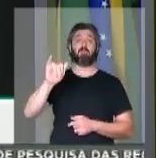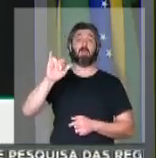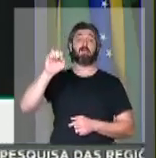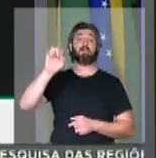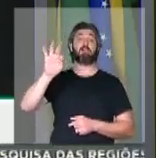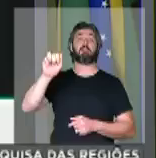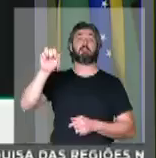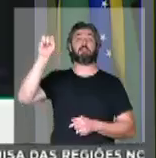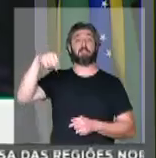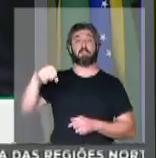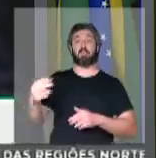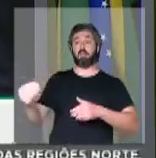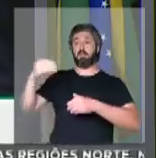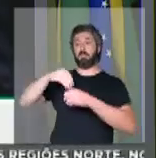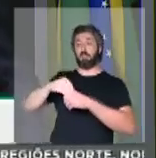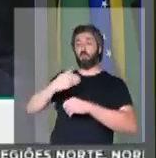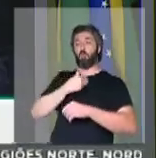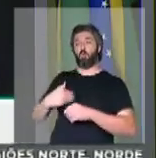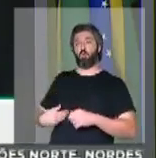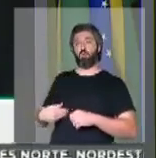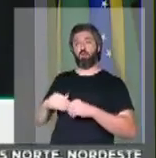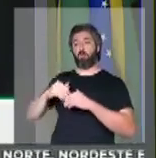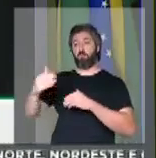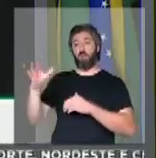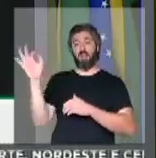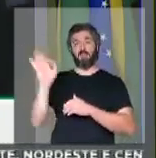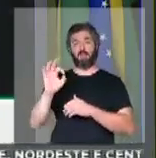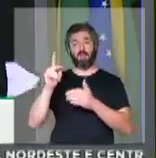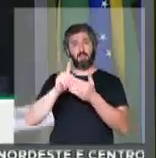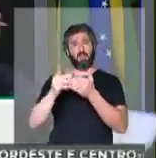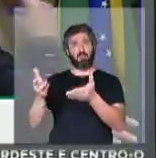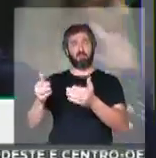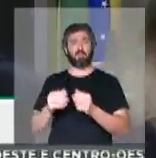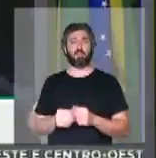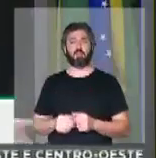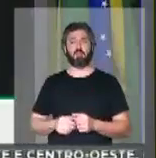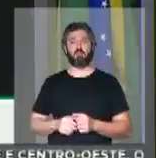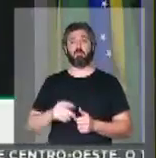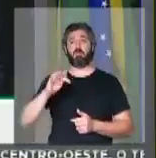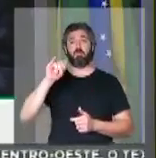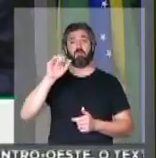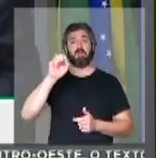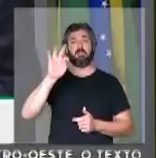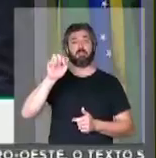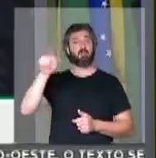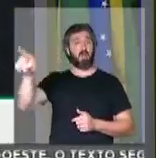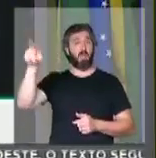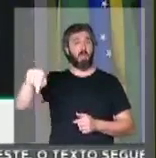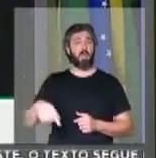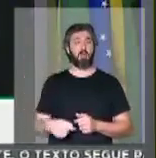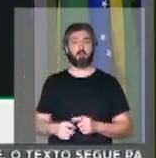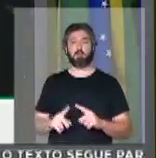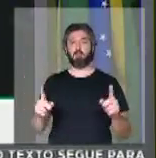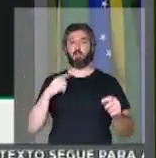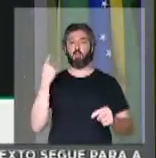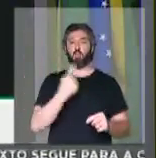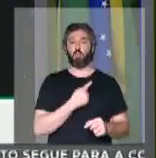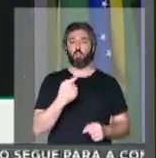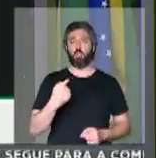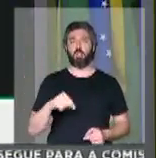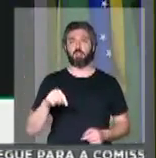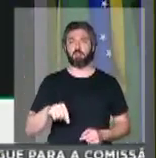que é tudo dentro do Estado e nada fora do Estado. Essa é a verdade. São os verdadeiros fascistas da história. Mas nós,